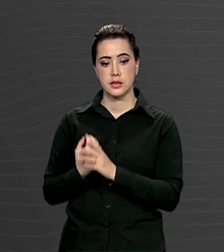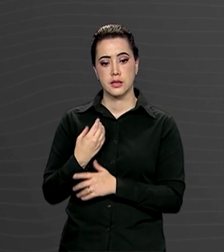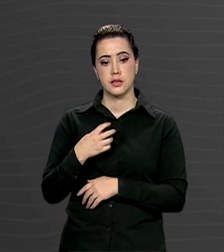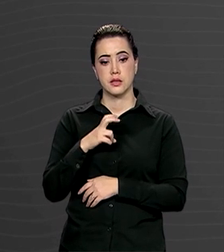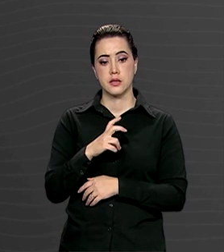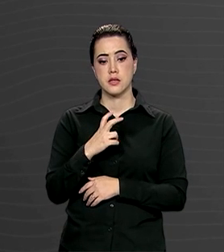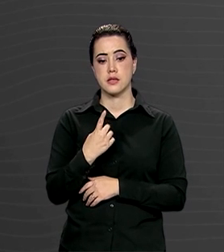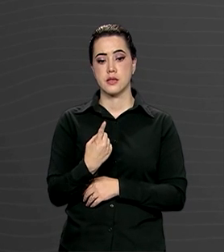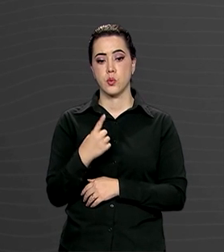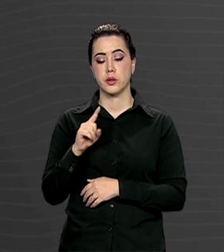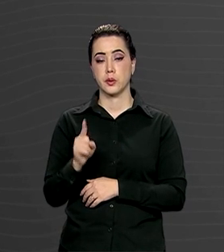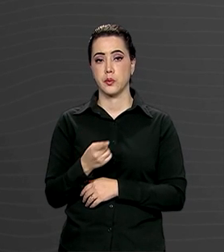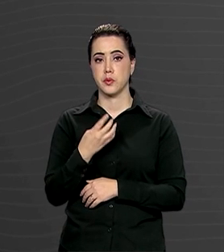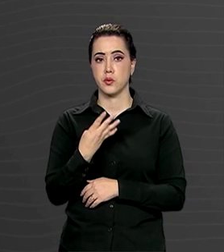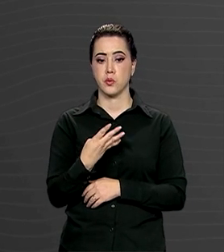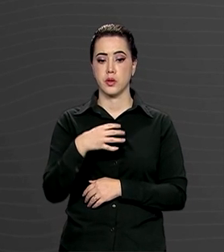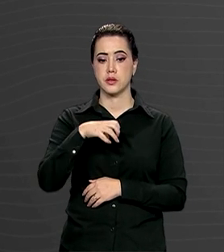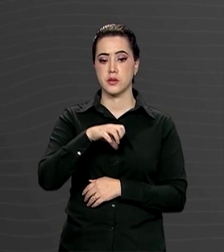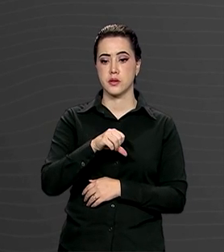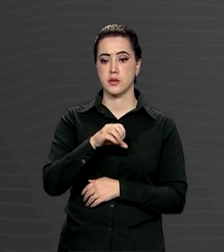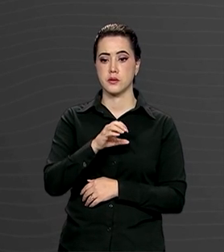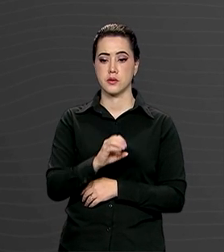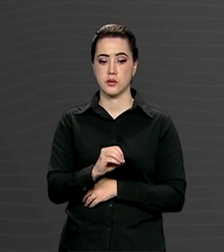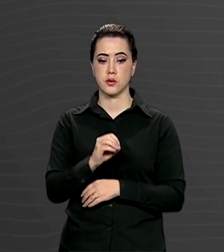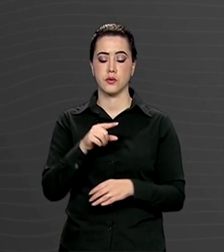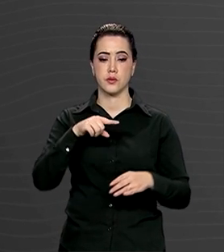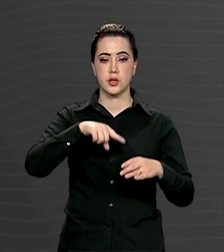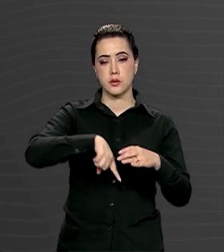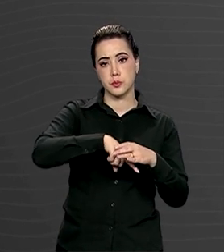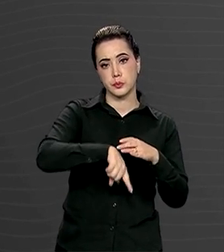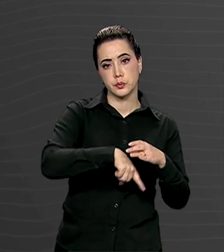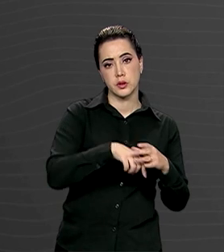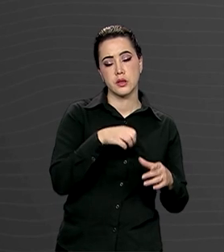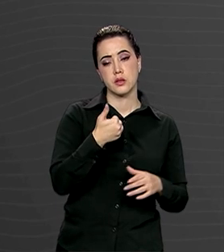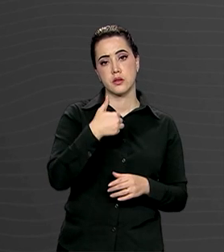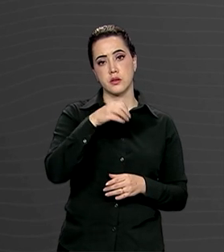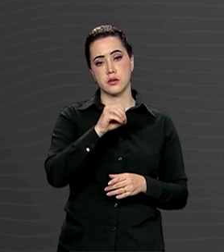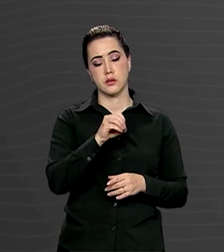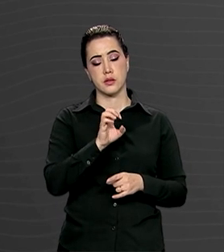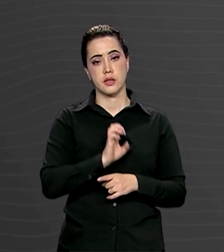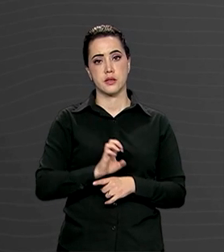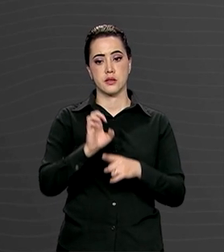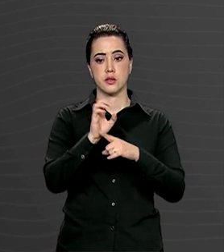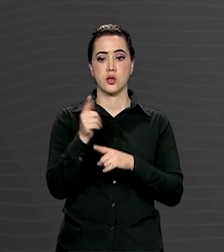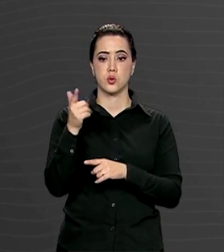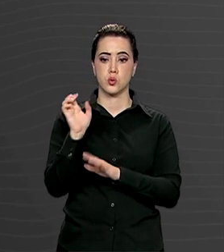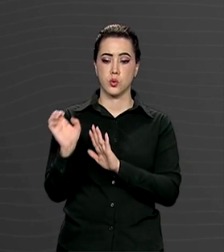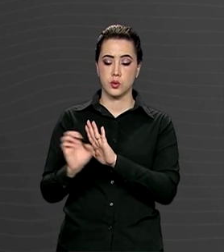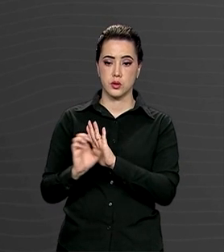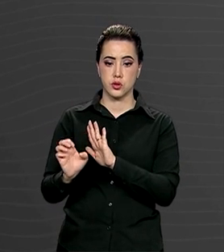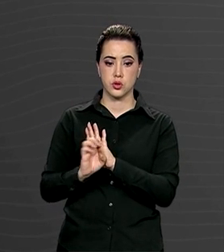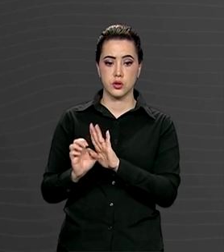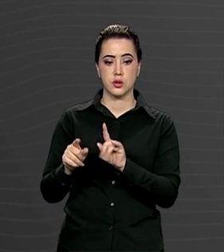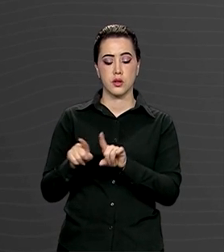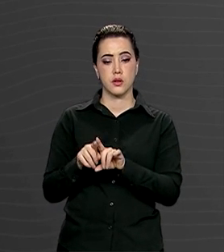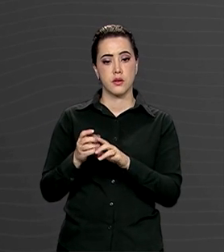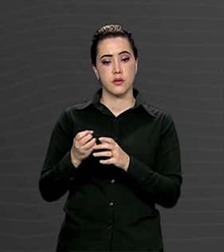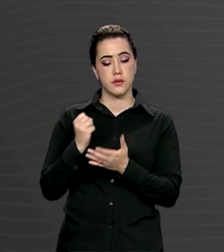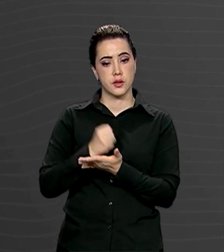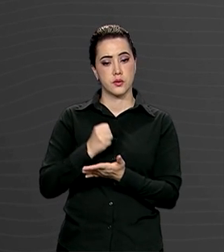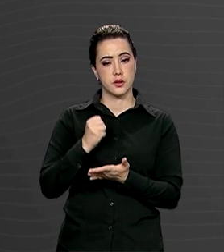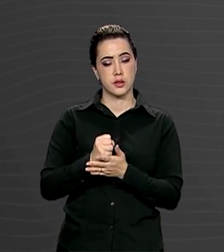51.490 cisternas em 10 estados. O outro edital vai contratar sistemas